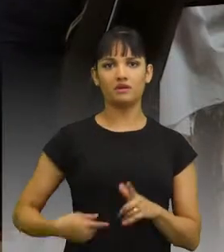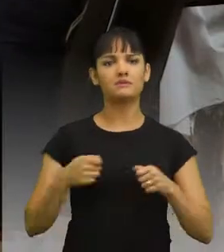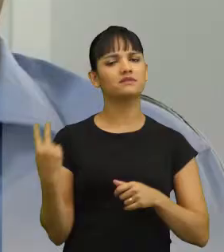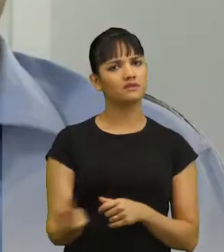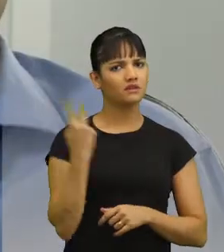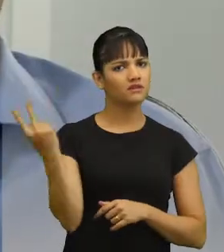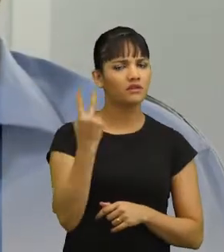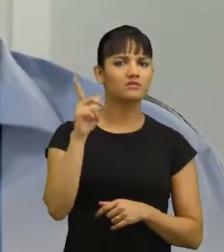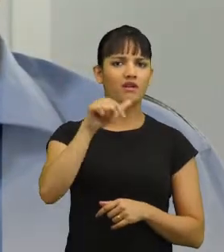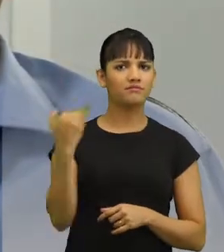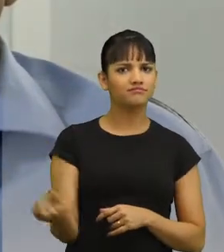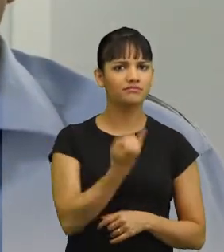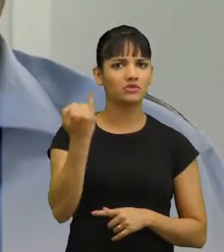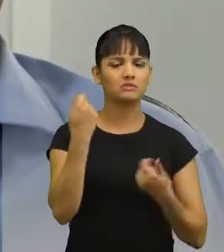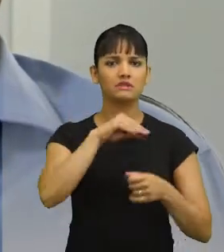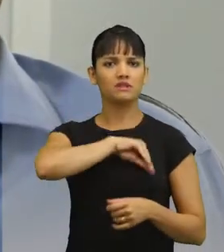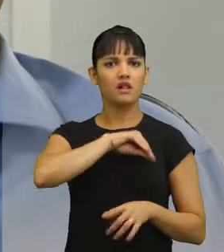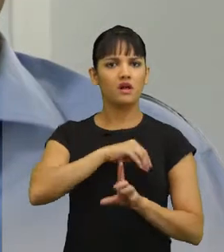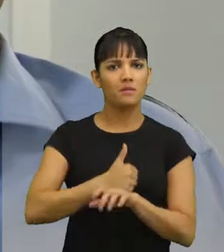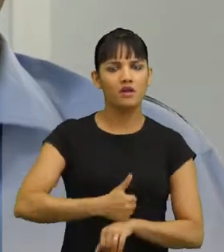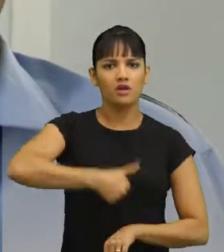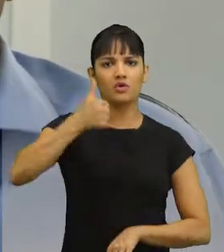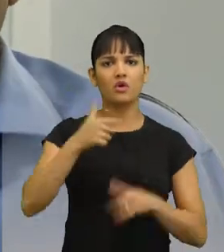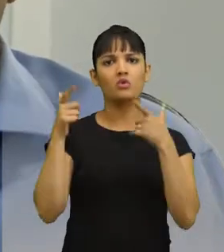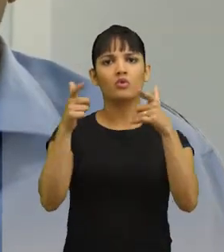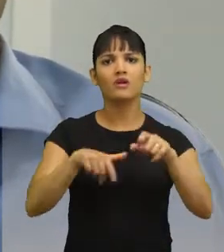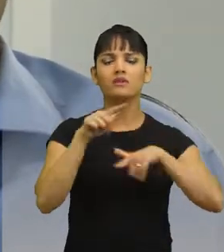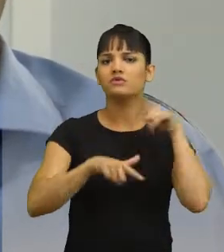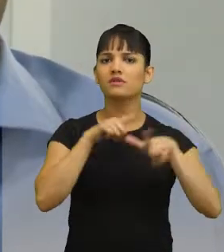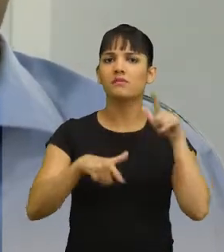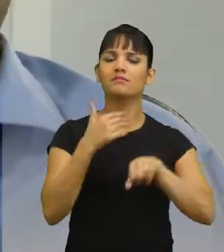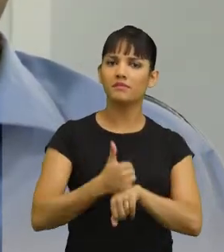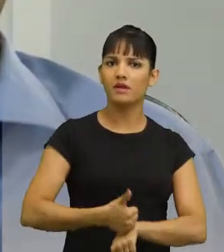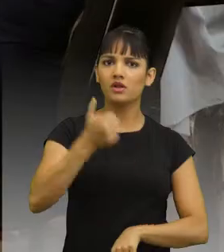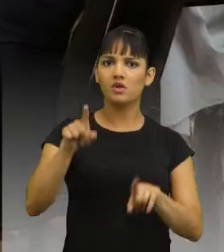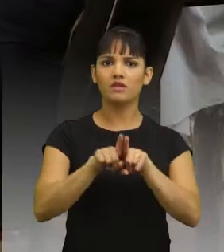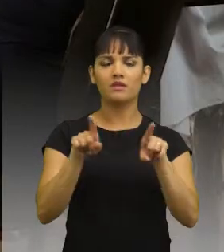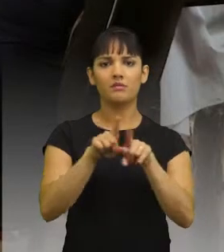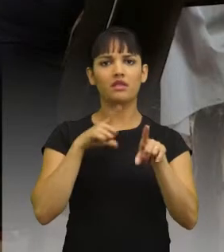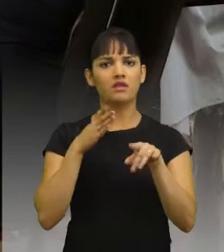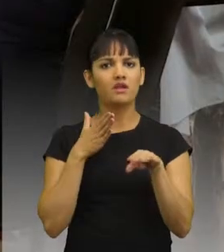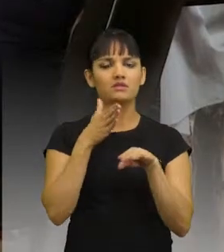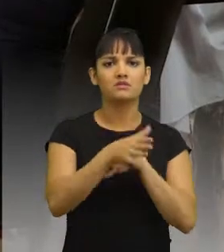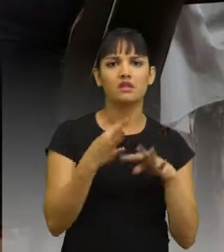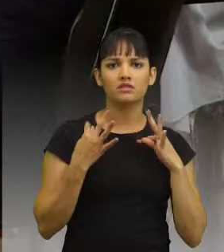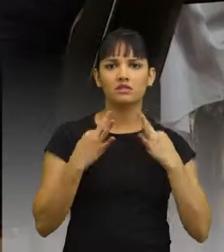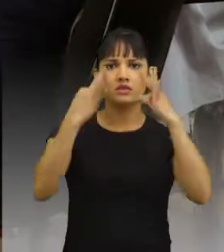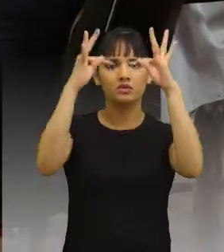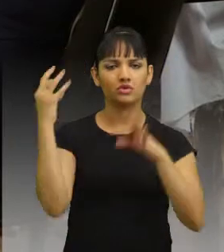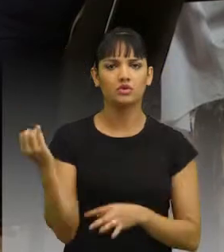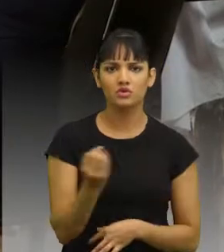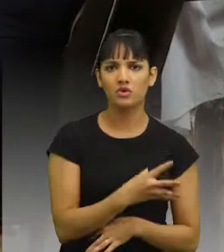tem que ser valorizado. Ele tem que ter uma remuneração melhor. Ele tem que ter melhores condições de trabalho. Ele tem que ter acesso a novas